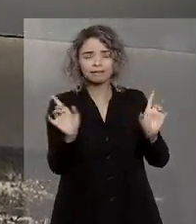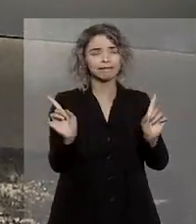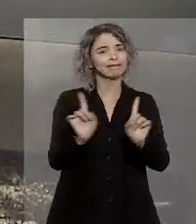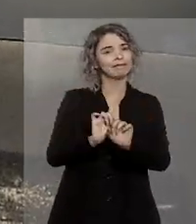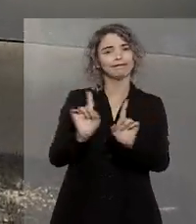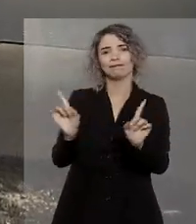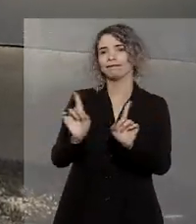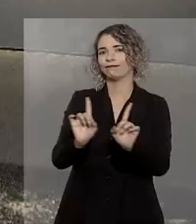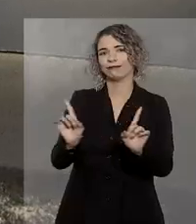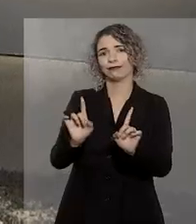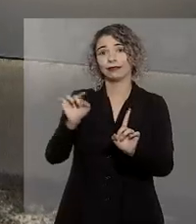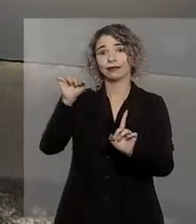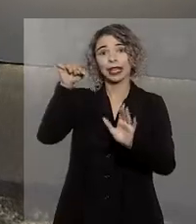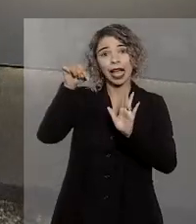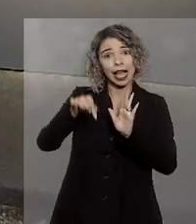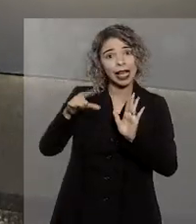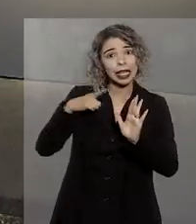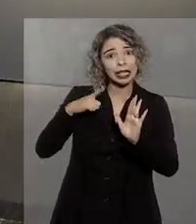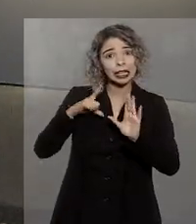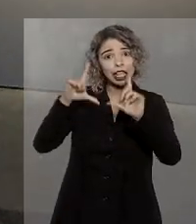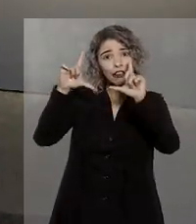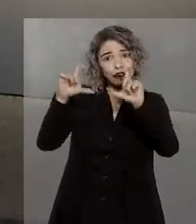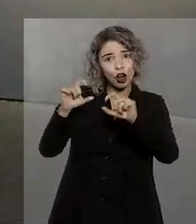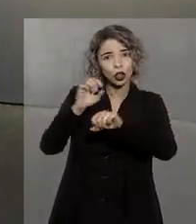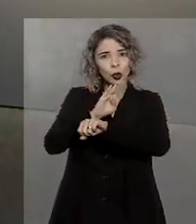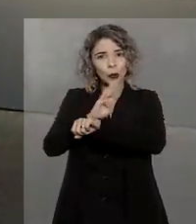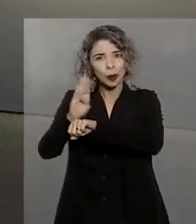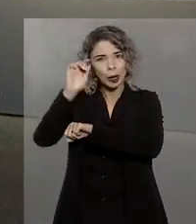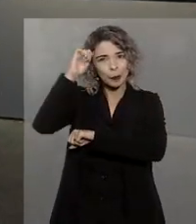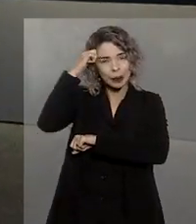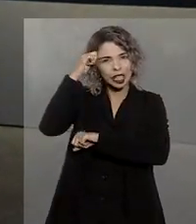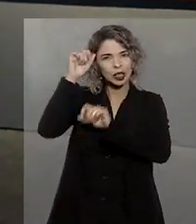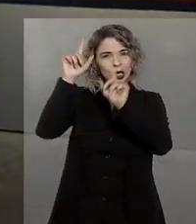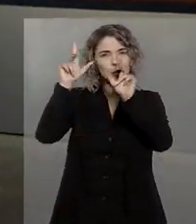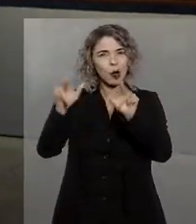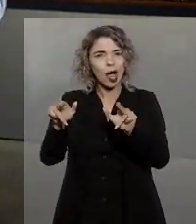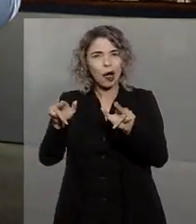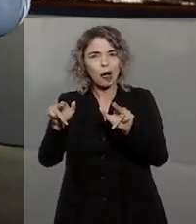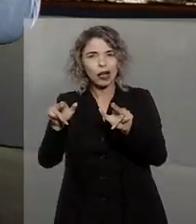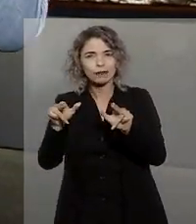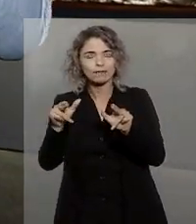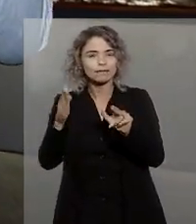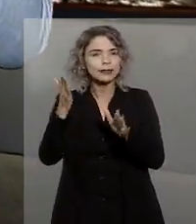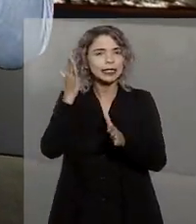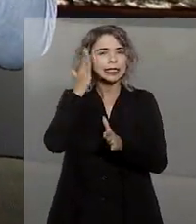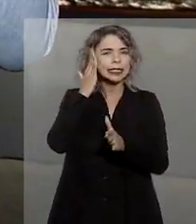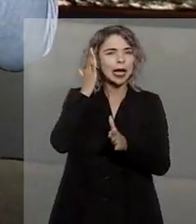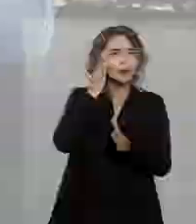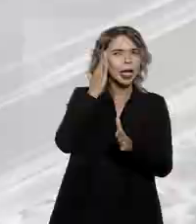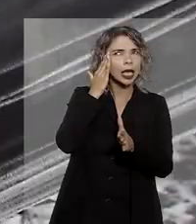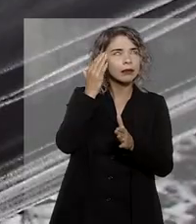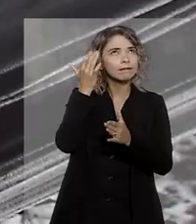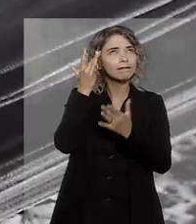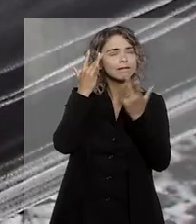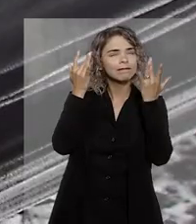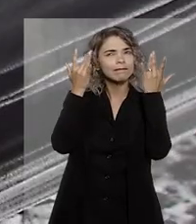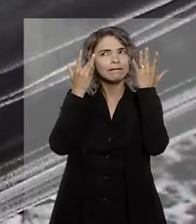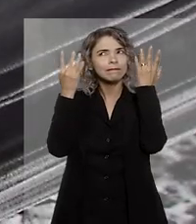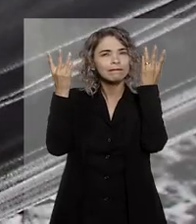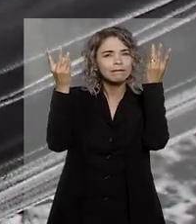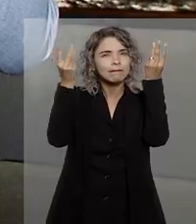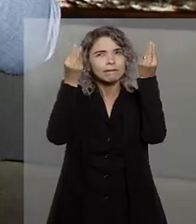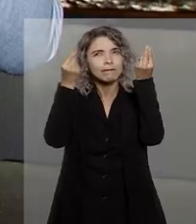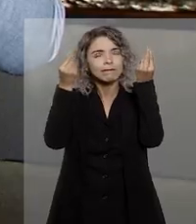em apenas um clique. Aqui, o registro em preto e branco é como saber um pensamento,